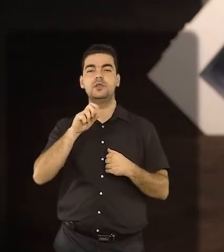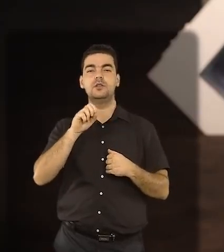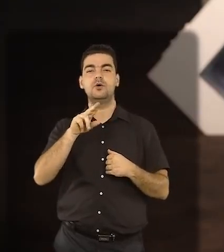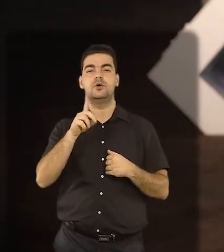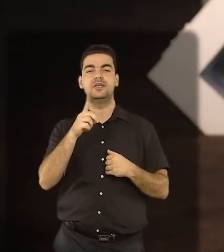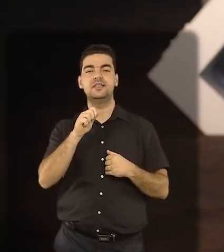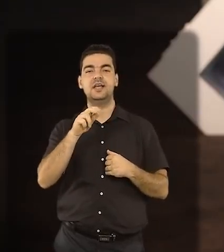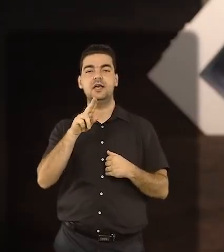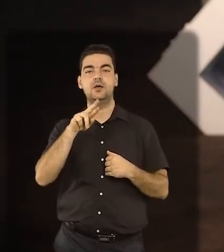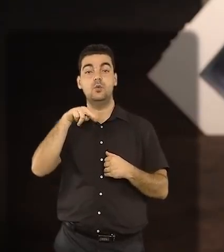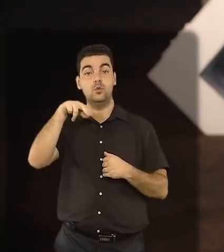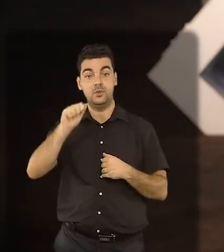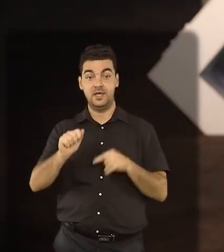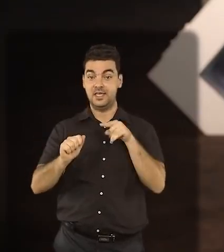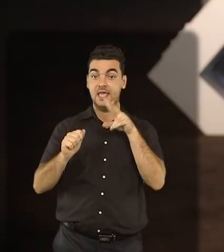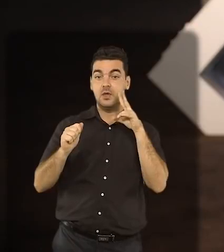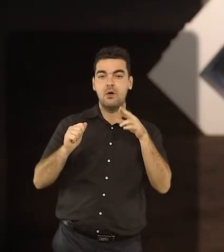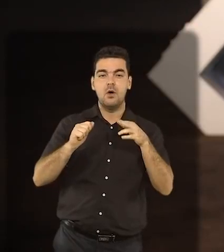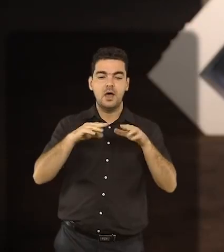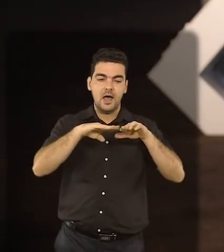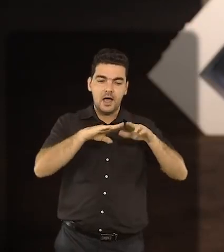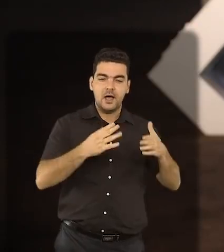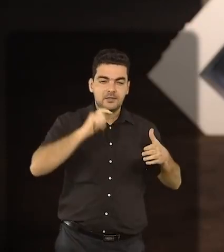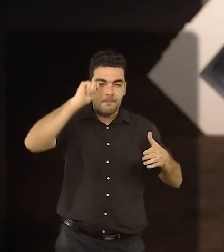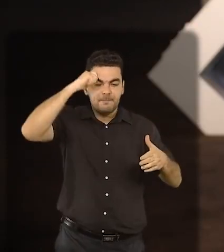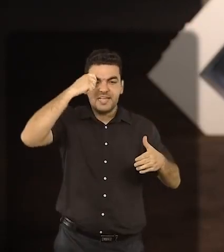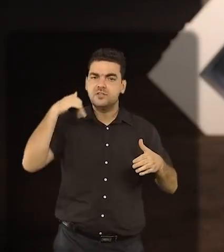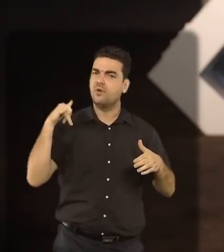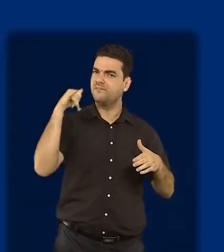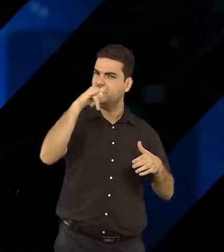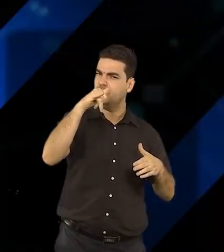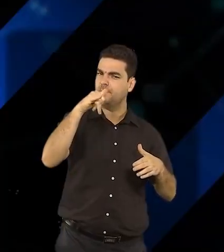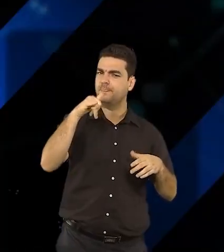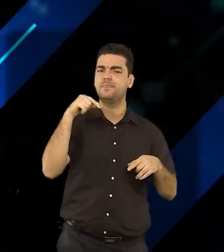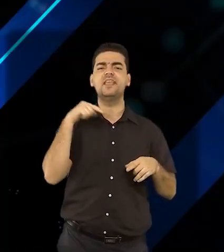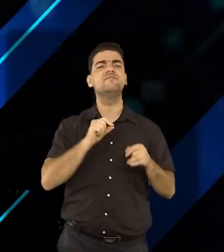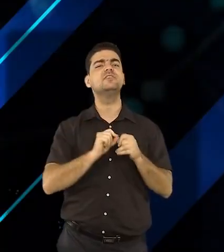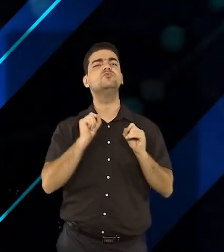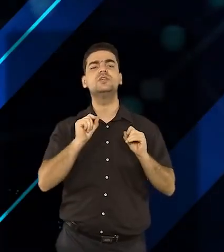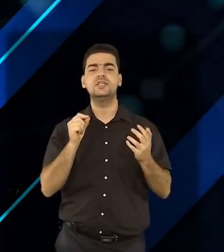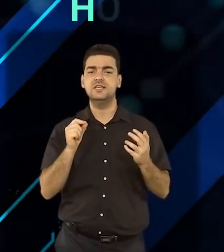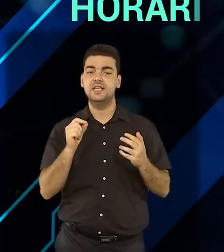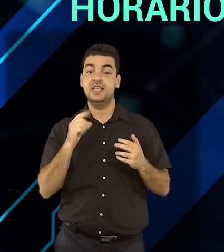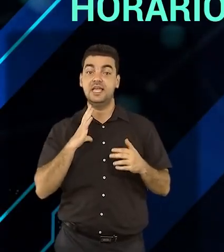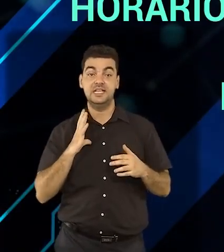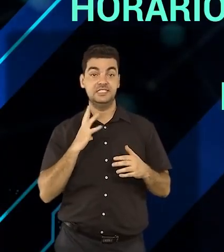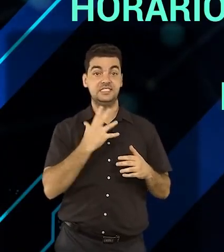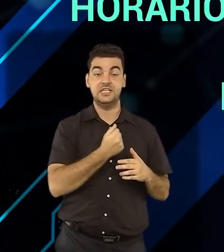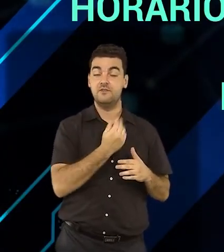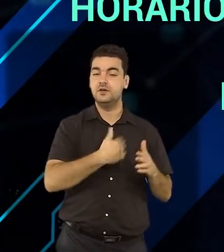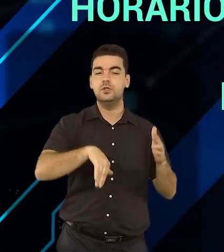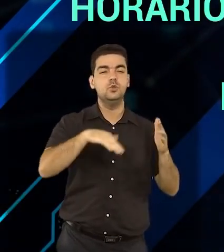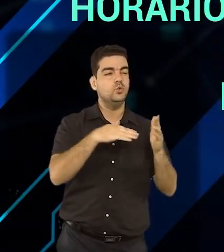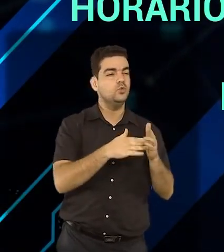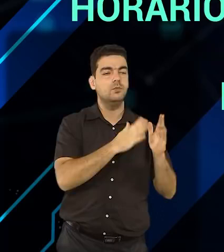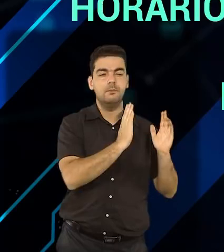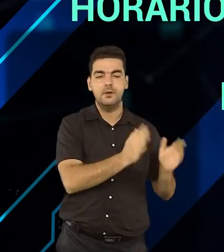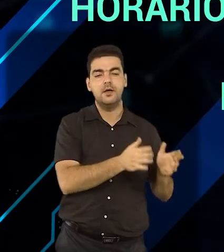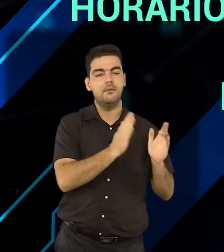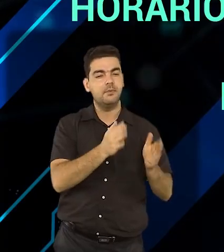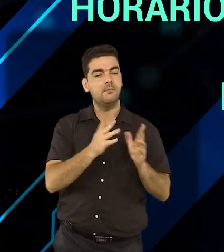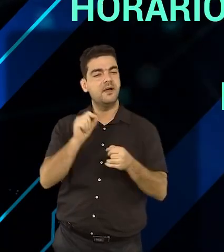urna. Ele é igual à caixa preta de um avião. Ou seja, registra todas as operações